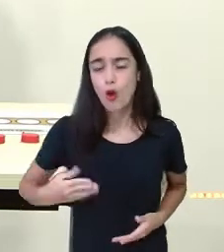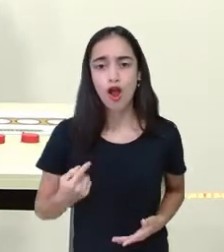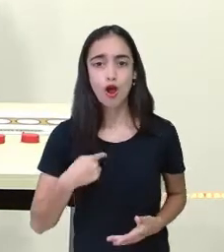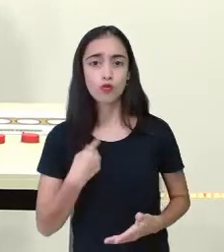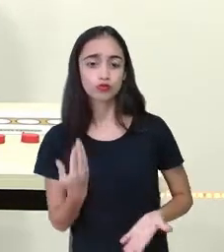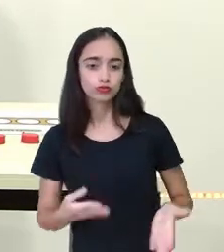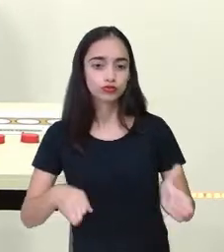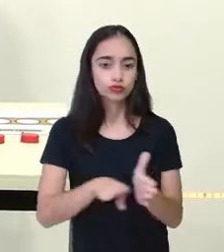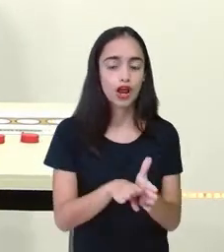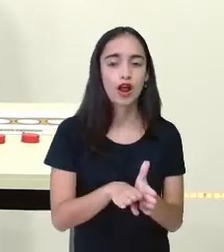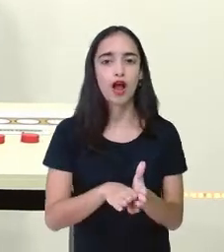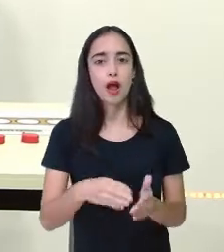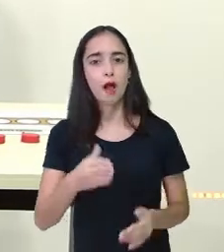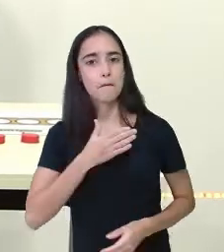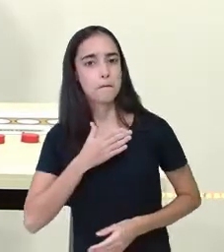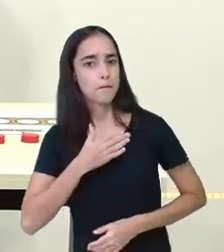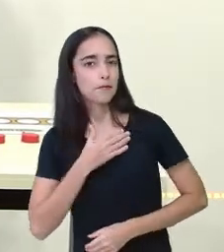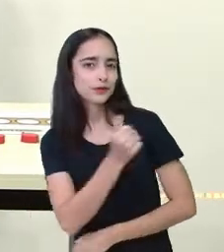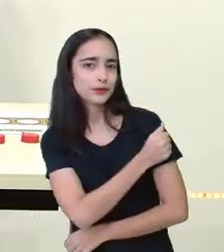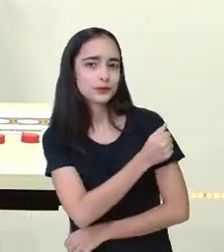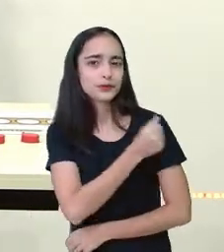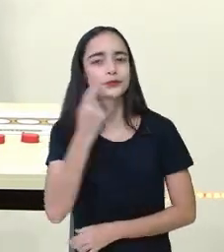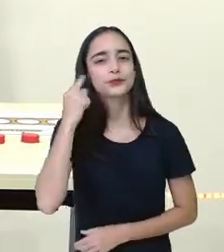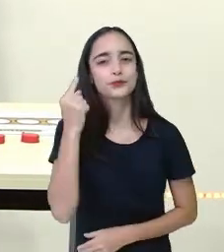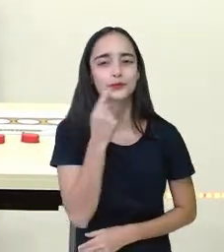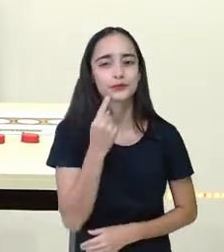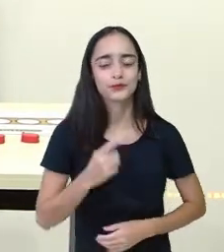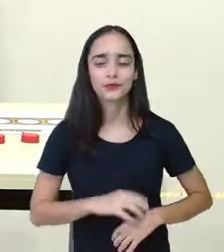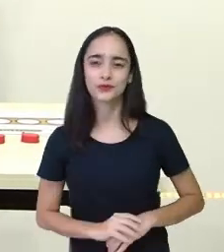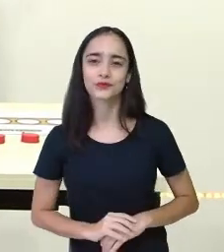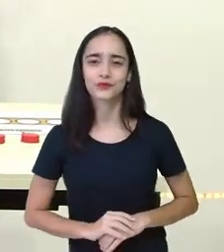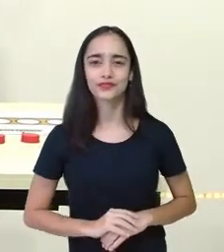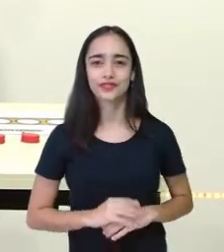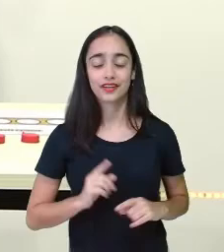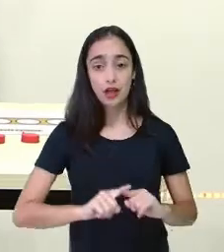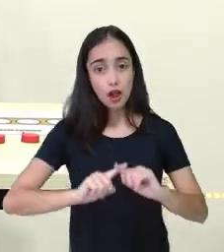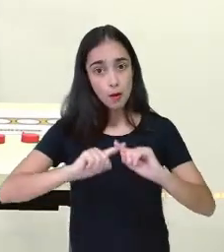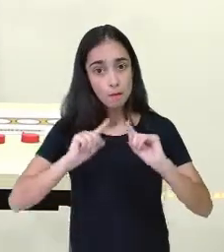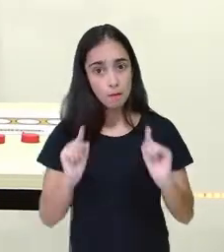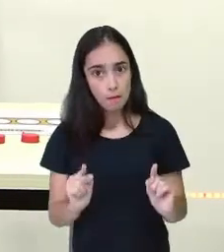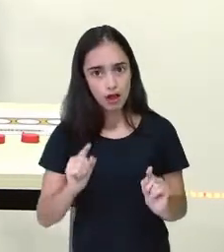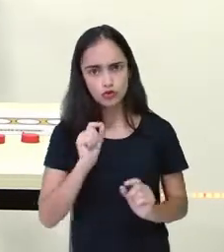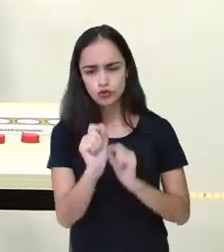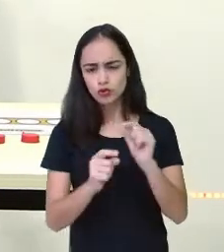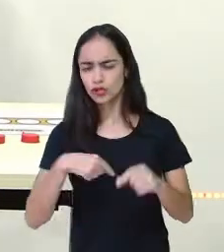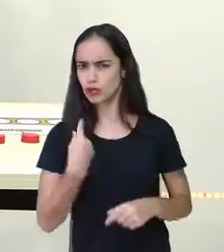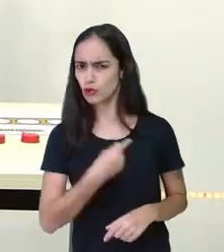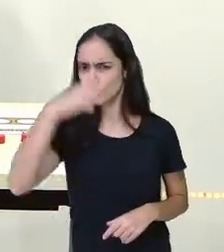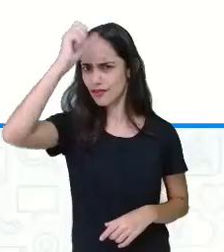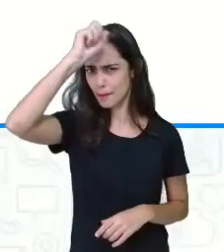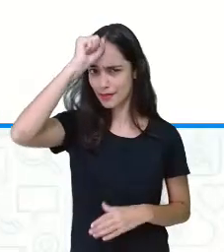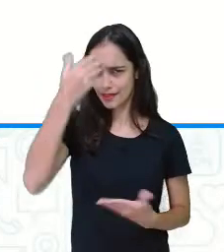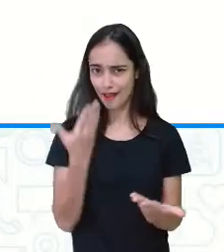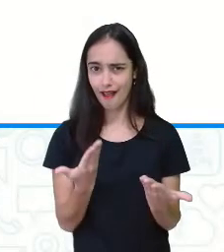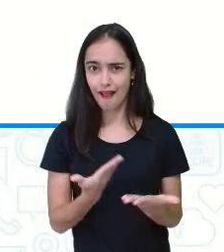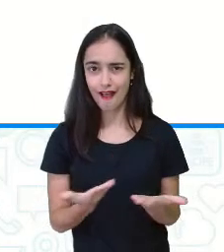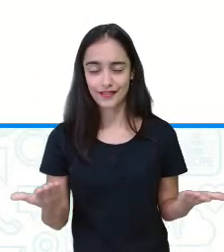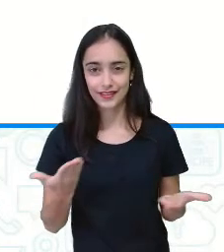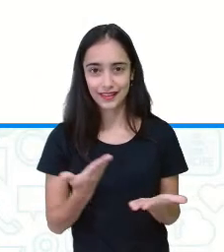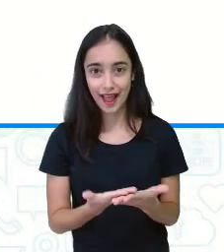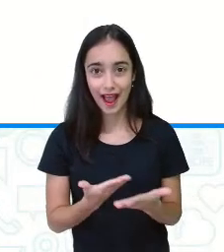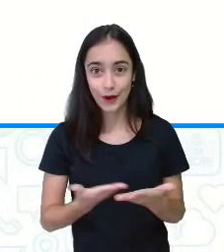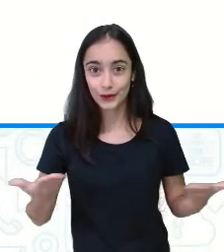alunos surdos, tá certo? Mas o que iremos aprender na aula de hoje? Na aula de hoje,